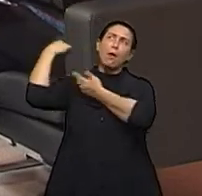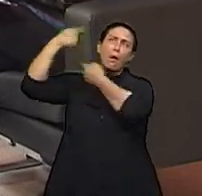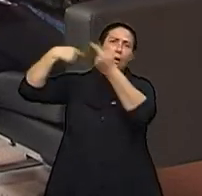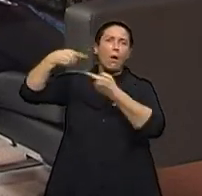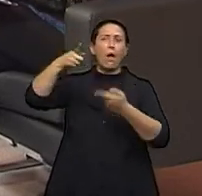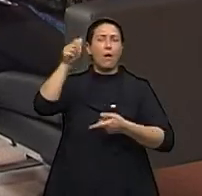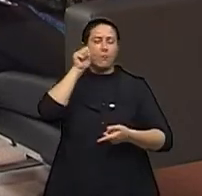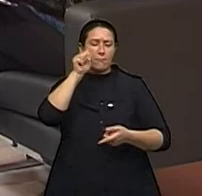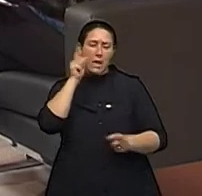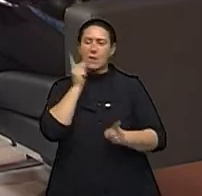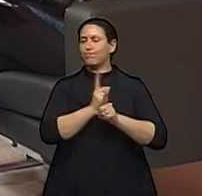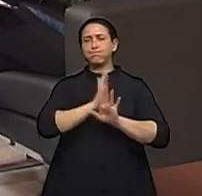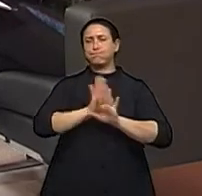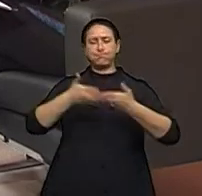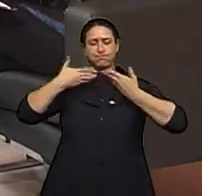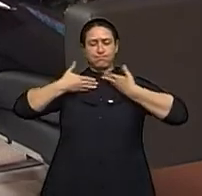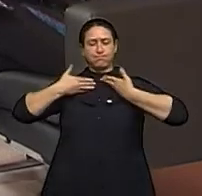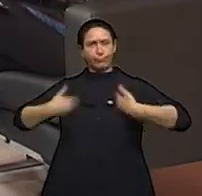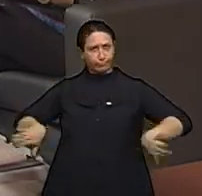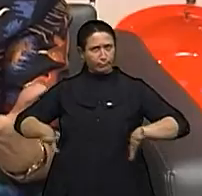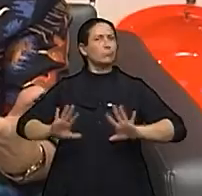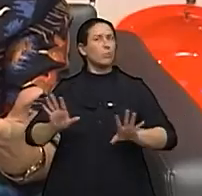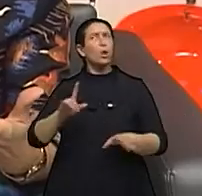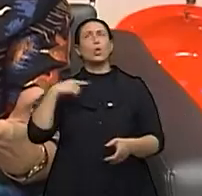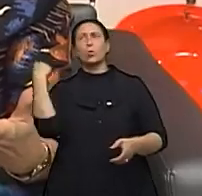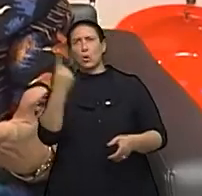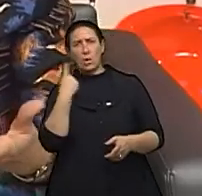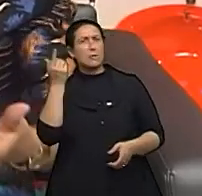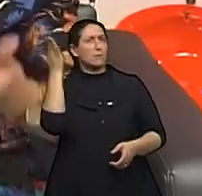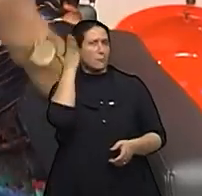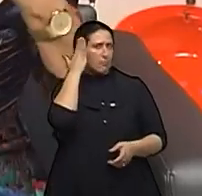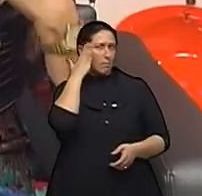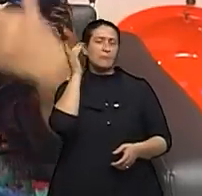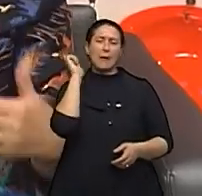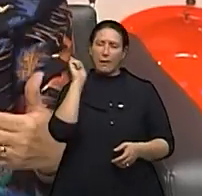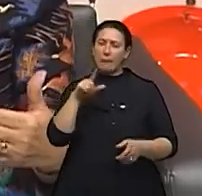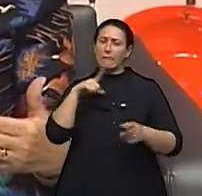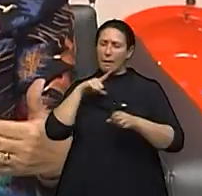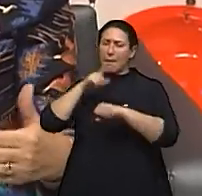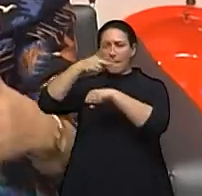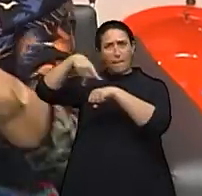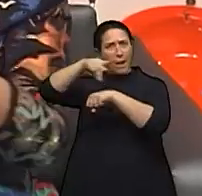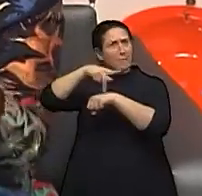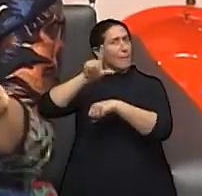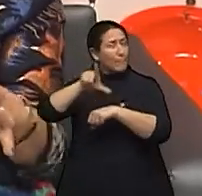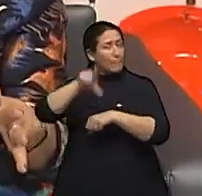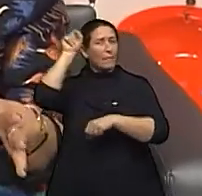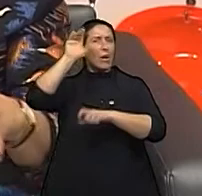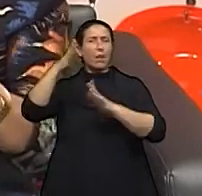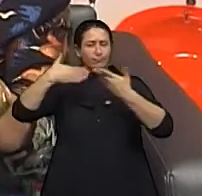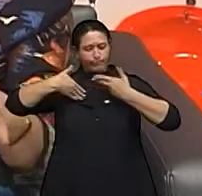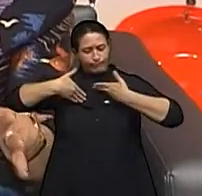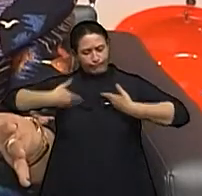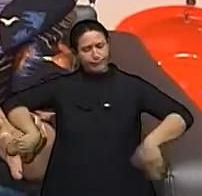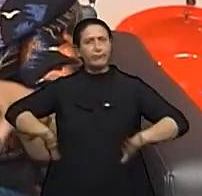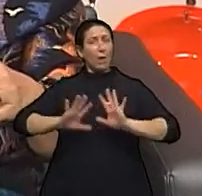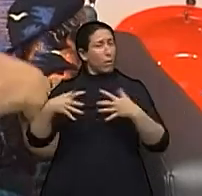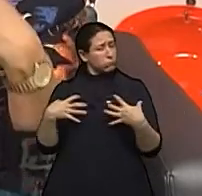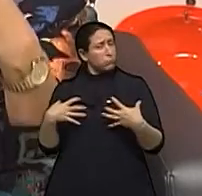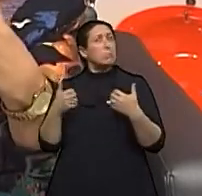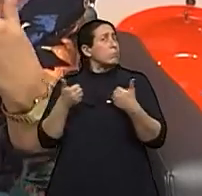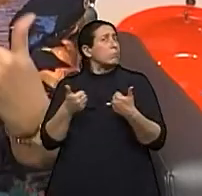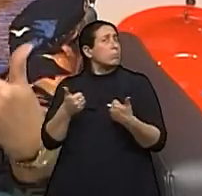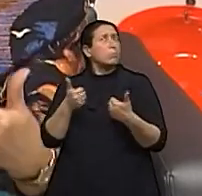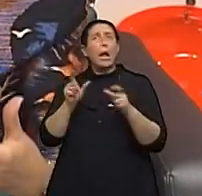muito isso, a gente sabe, e utilizam essa prática de retirada com as mamas perfeitas